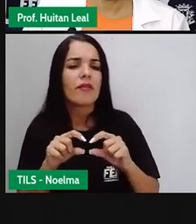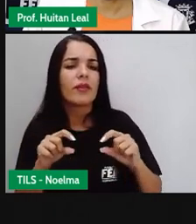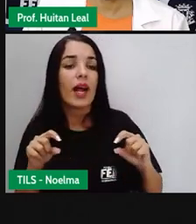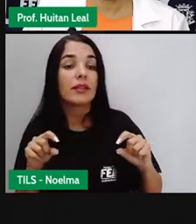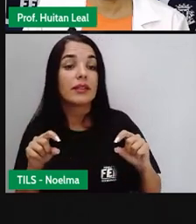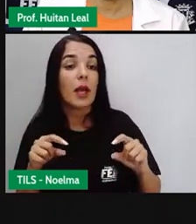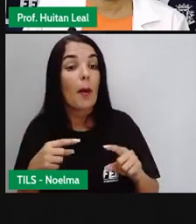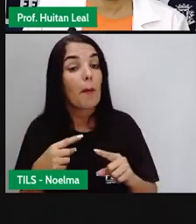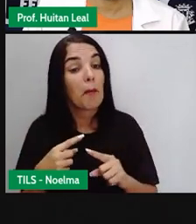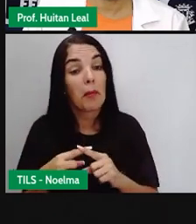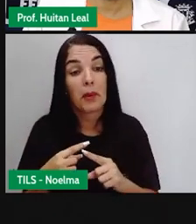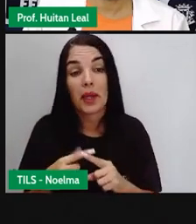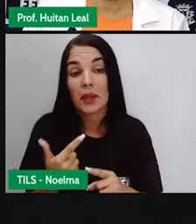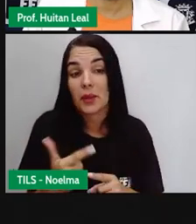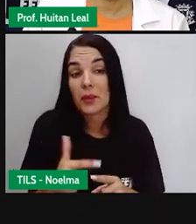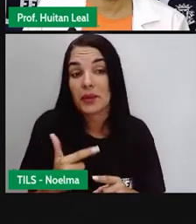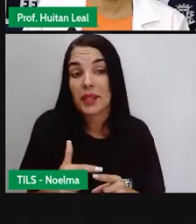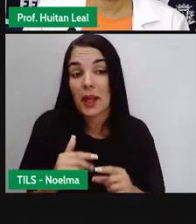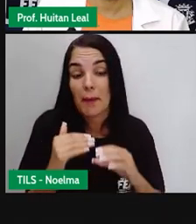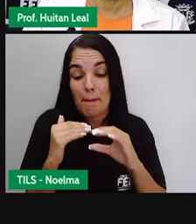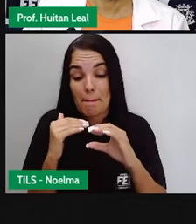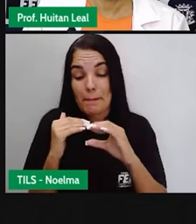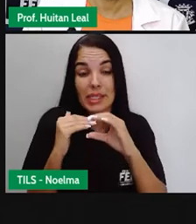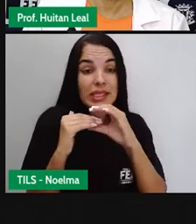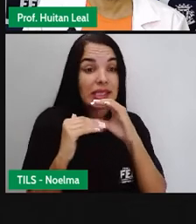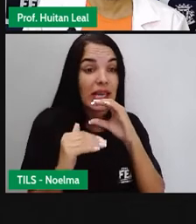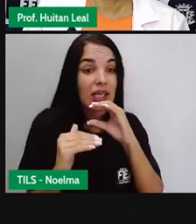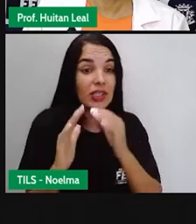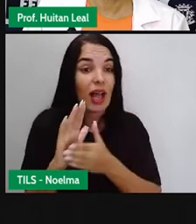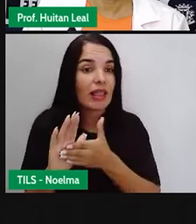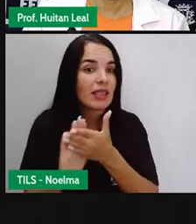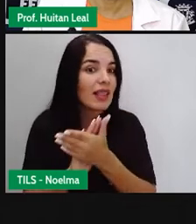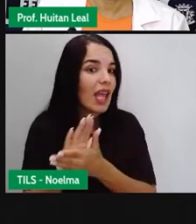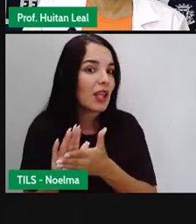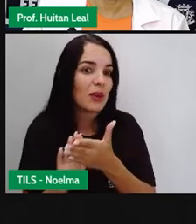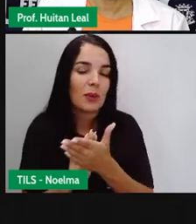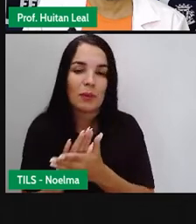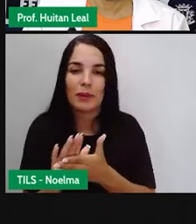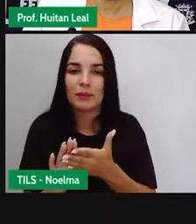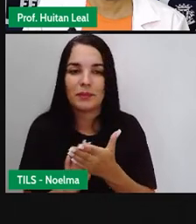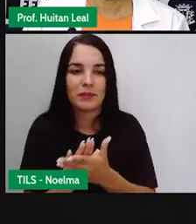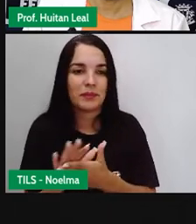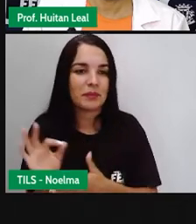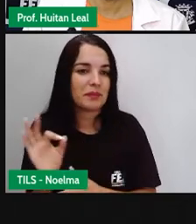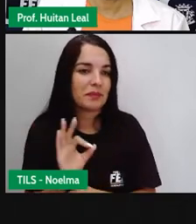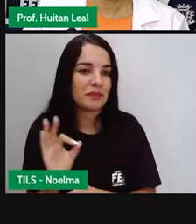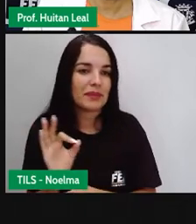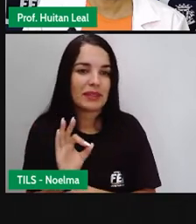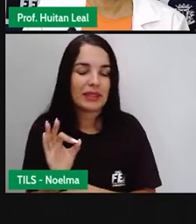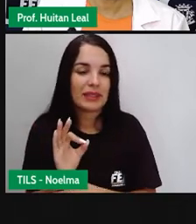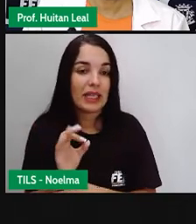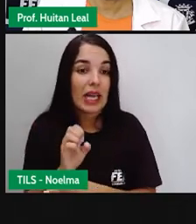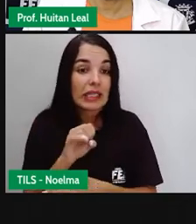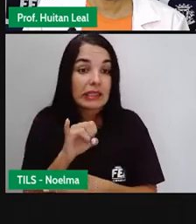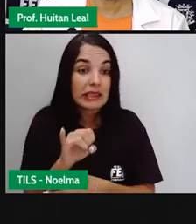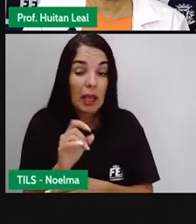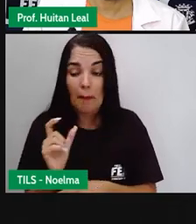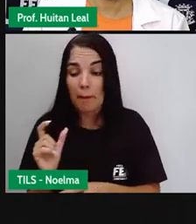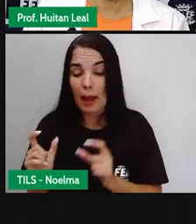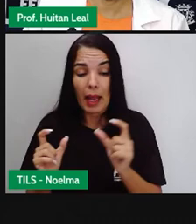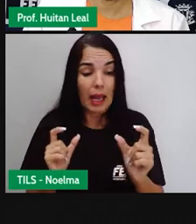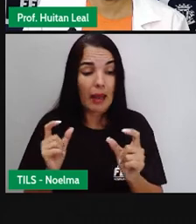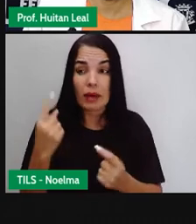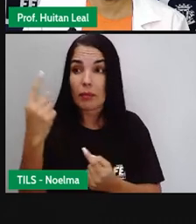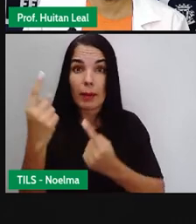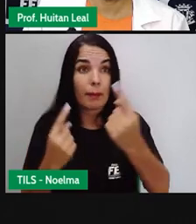mensagem nenhuma. Então, um conjunto de palavras não pode ser considerado uma